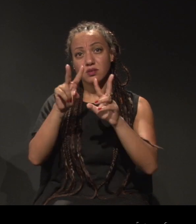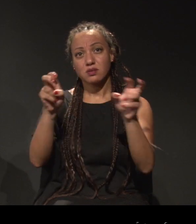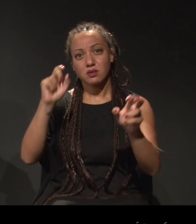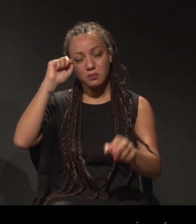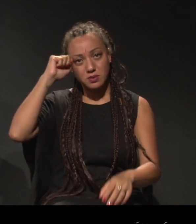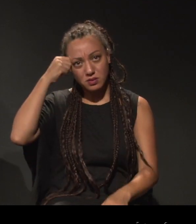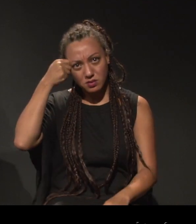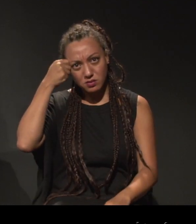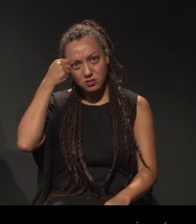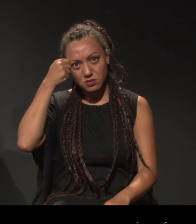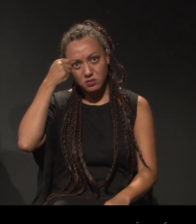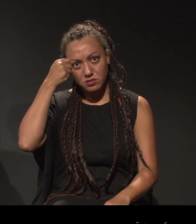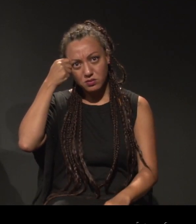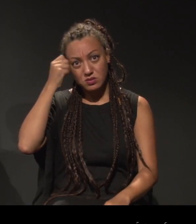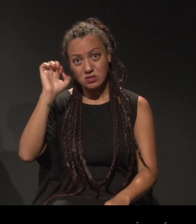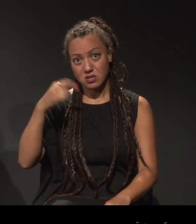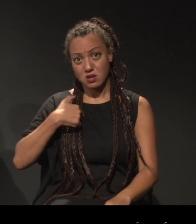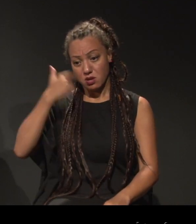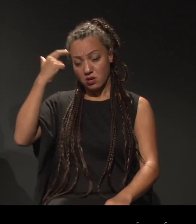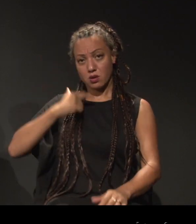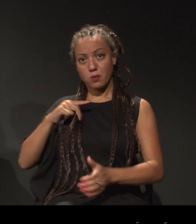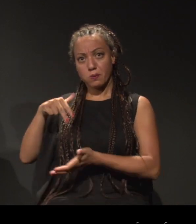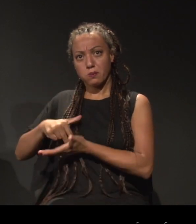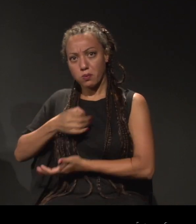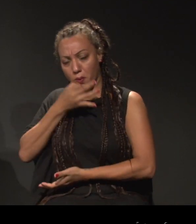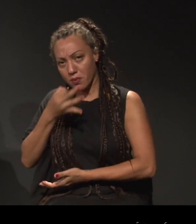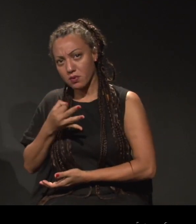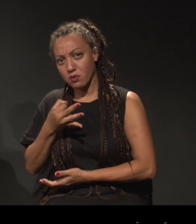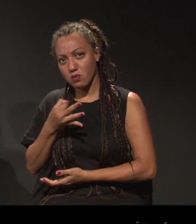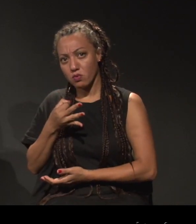Eu questiono muito, muito fortemente, porque